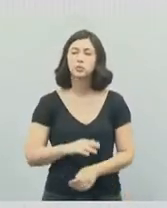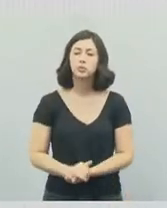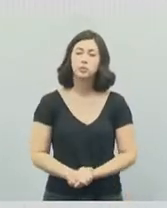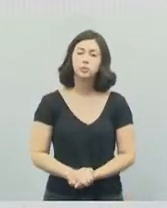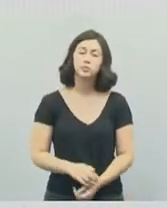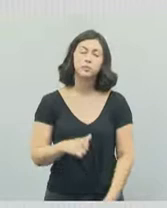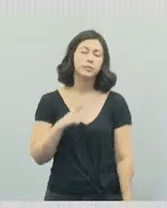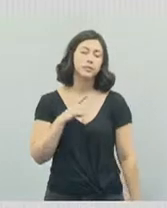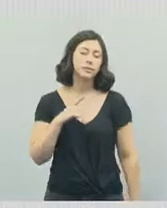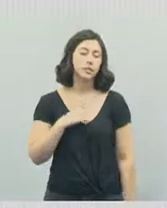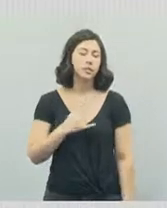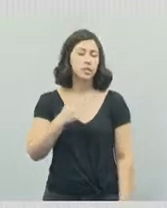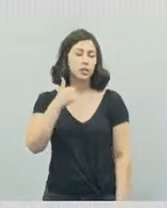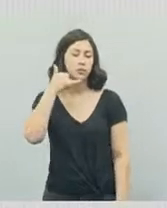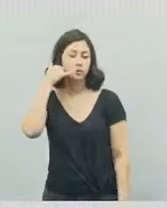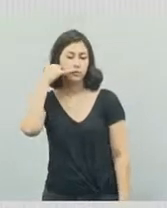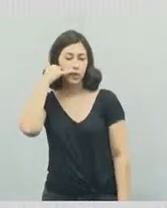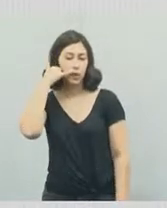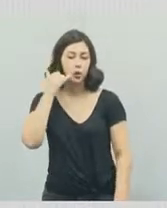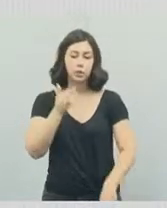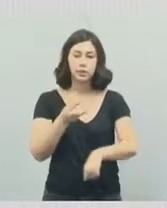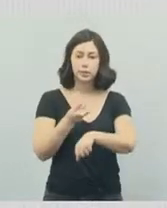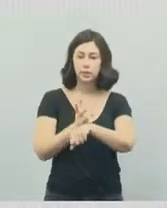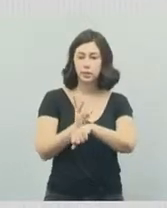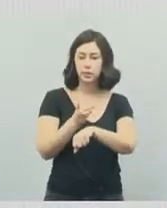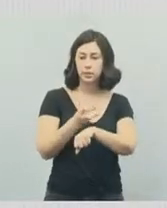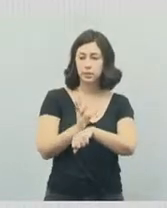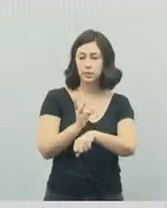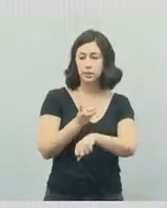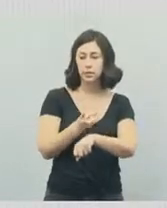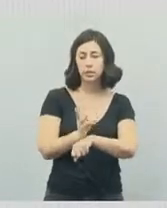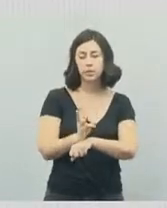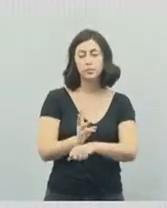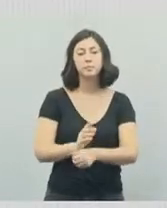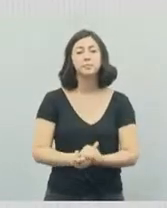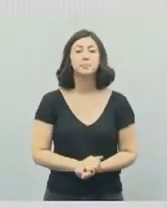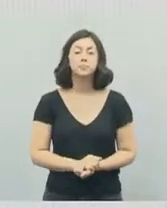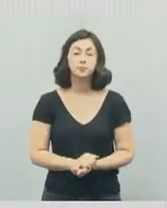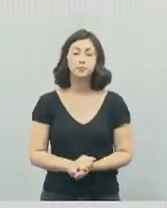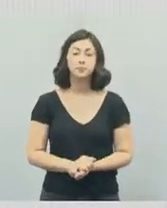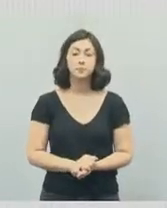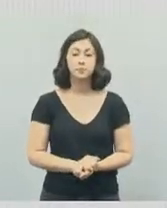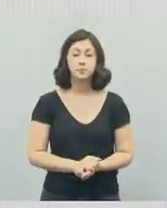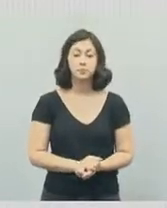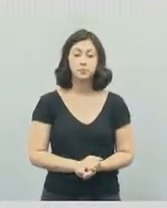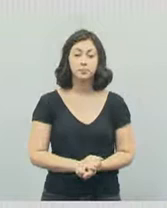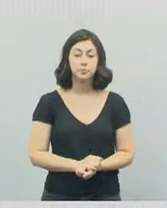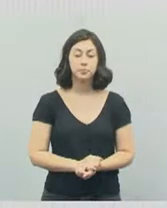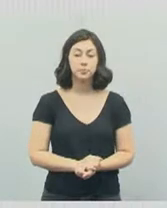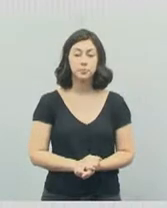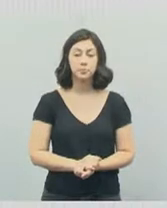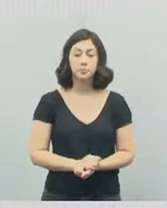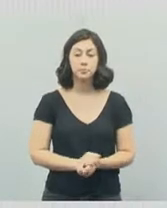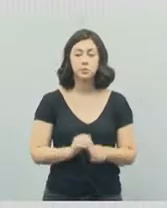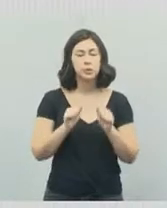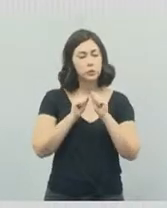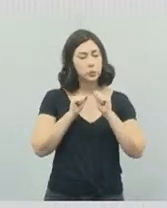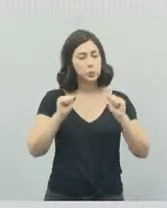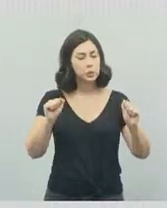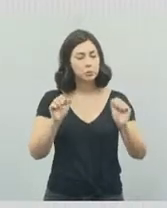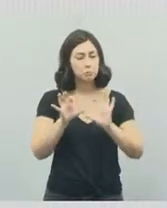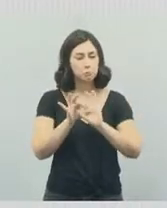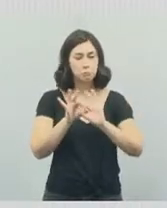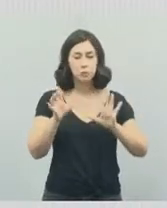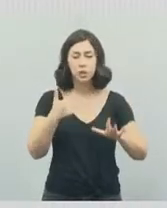o nosso telefone, aparece aí o nosso WhatsApp, o telefone do gabinete, a assessoria está à